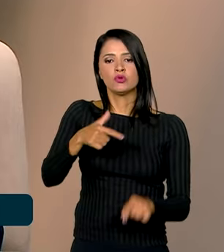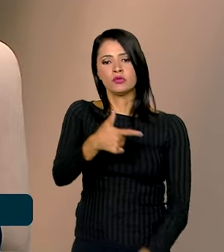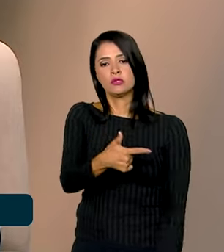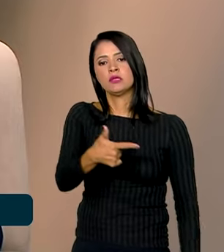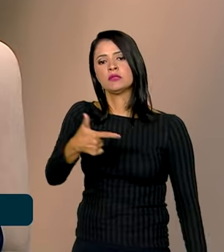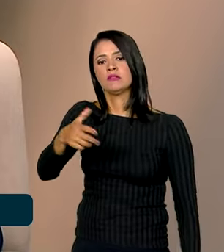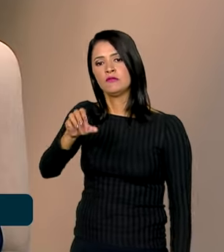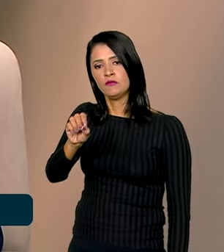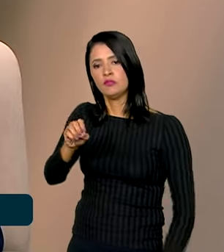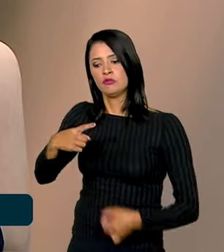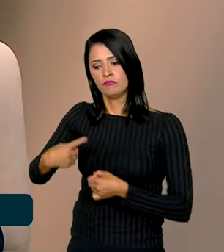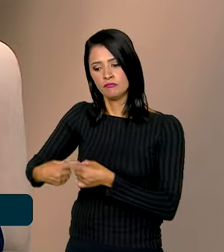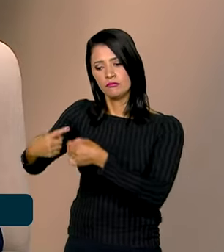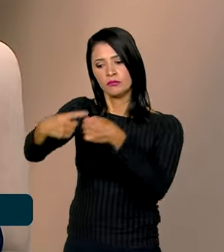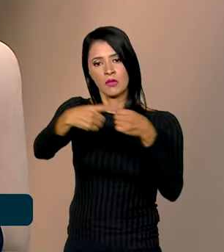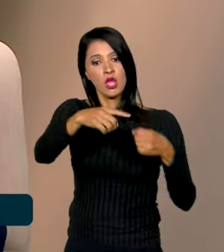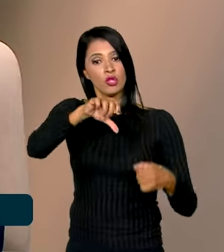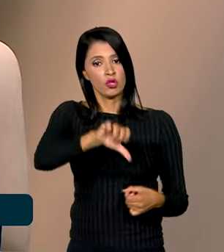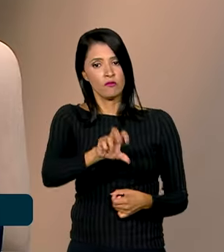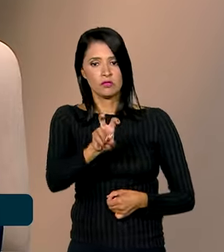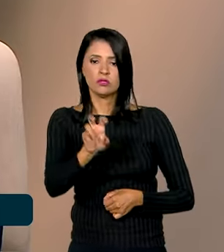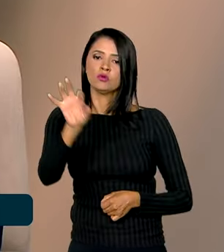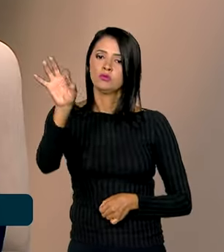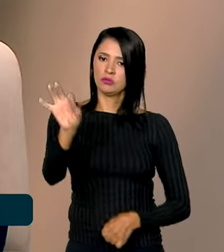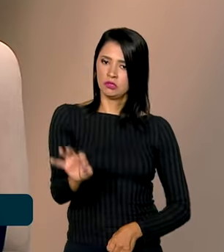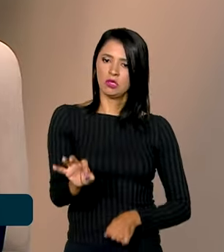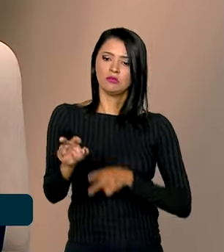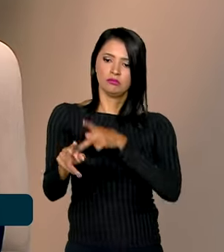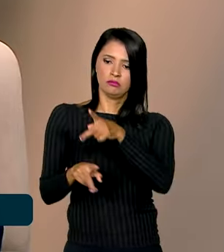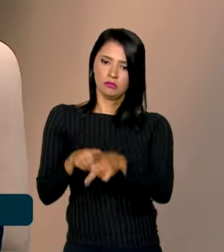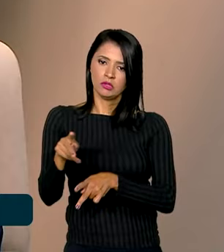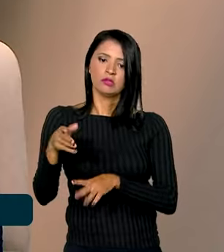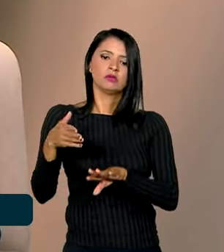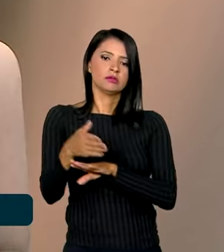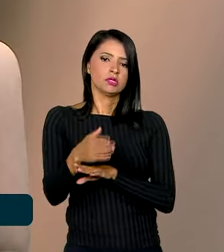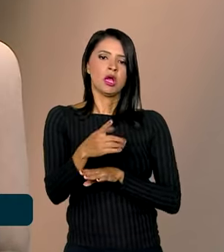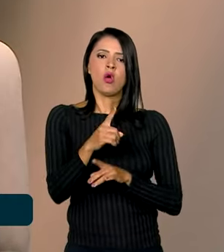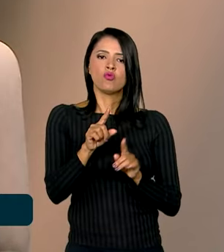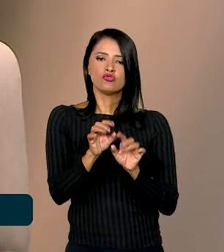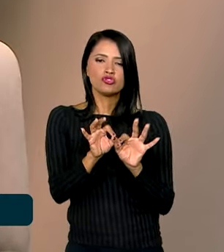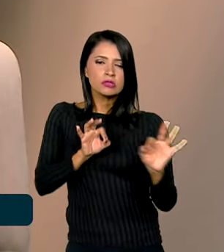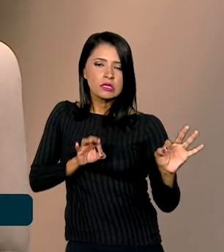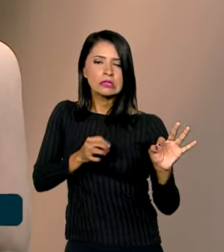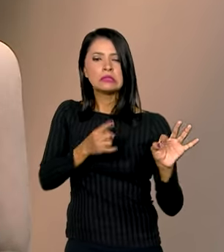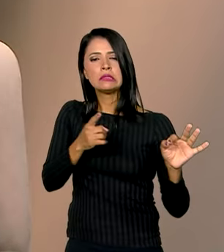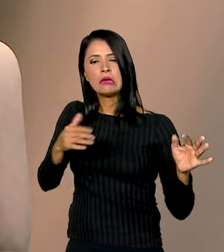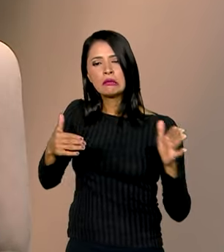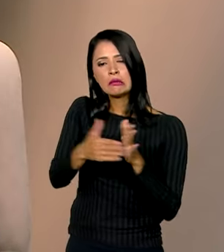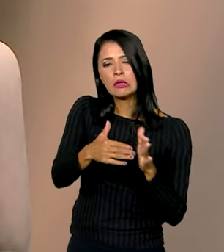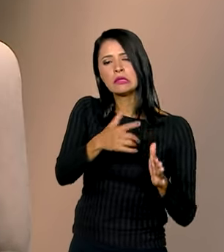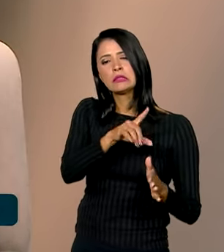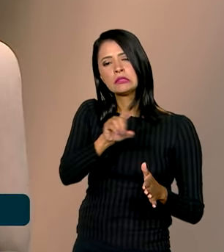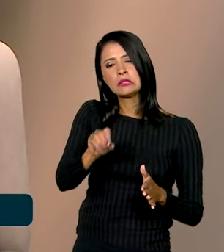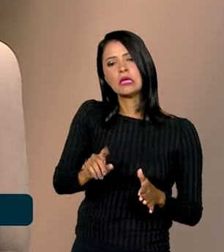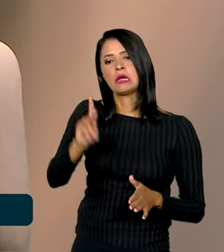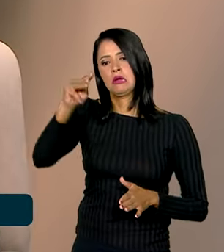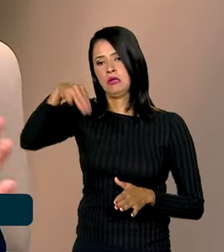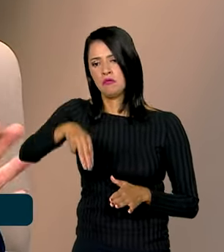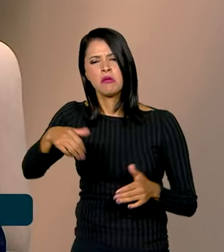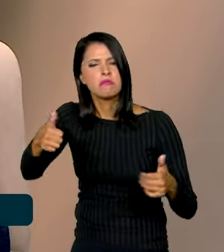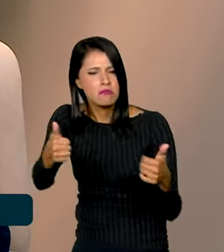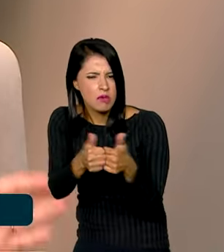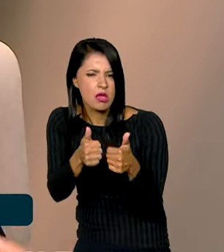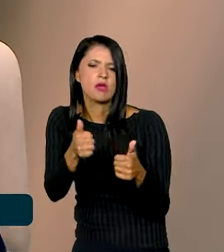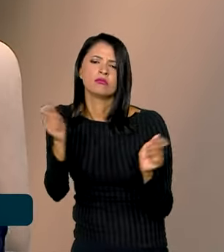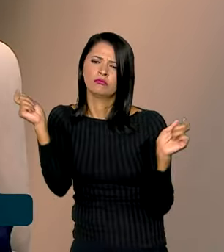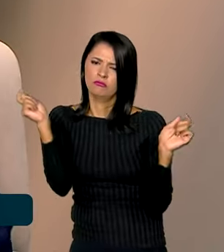quase 95% da população estará no máximo a 100 quilômetros de distância dessa localidade. Então, a gente acha que com